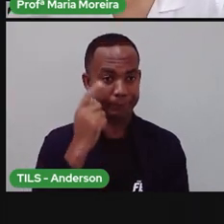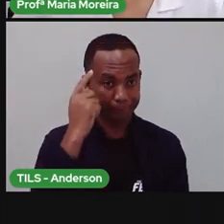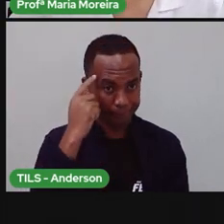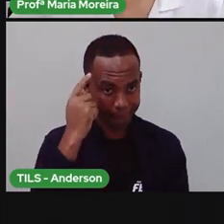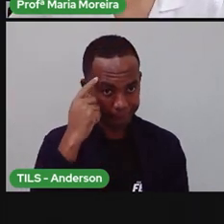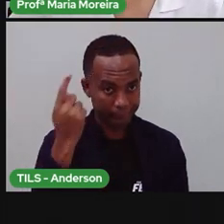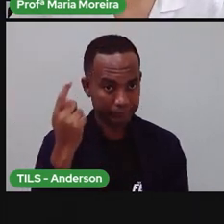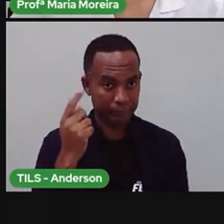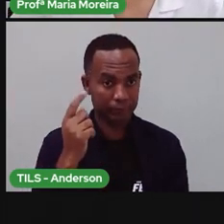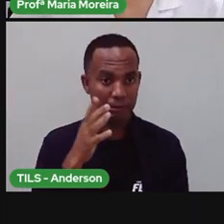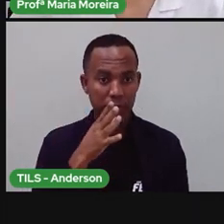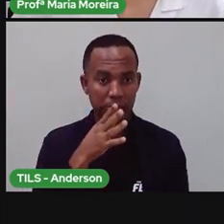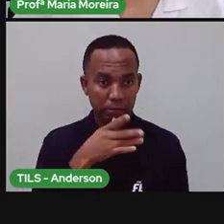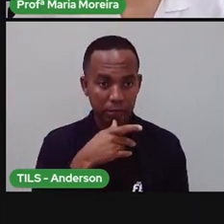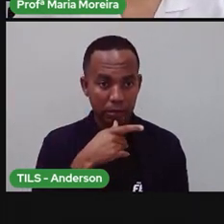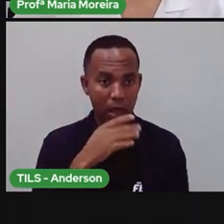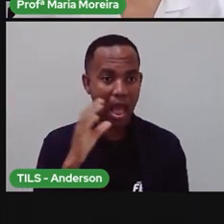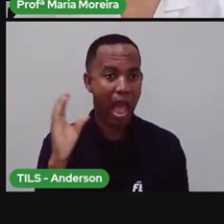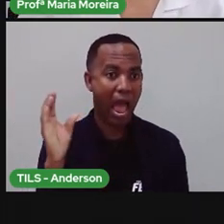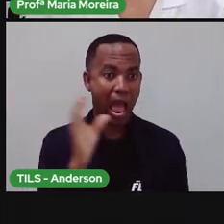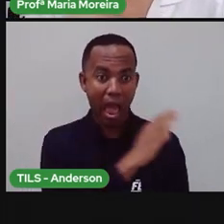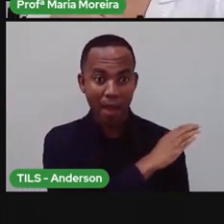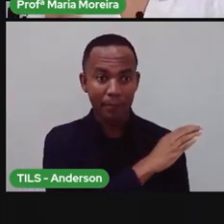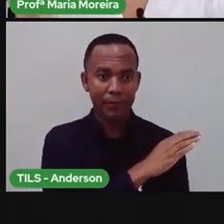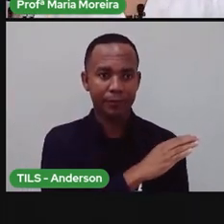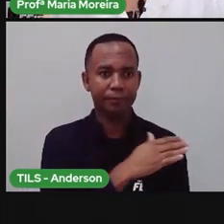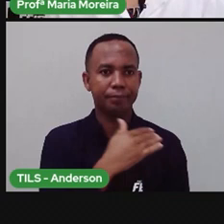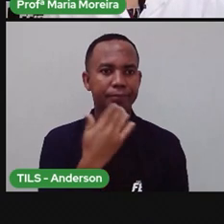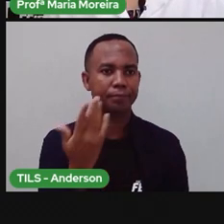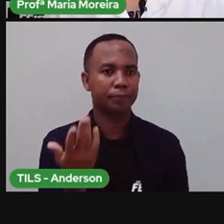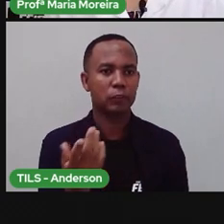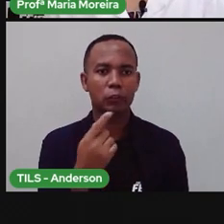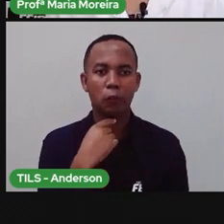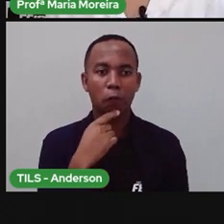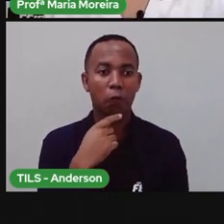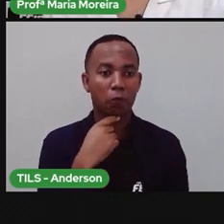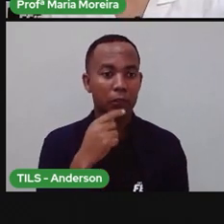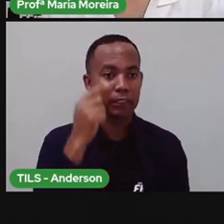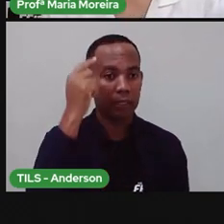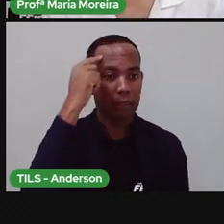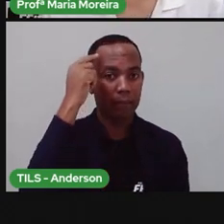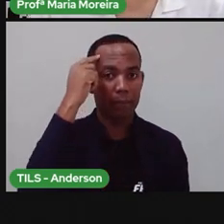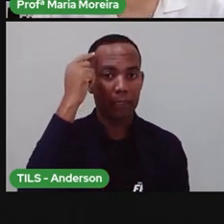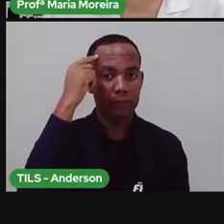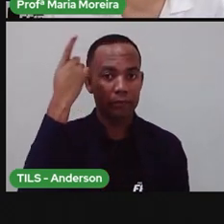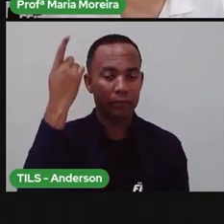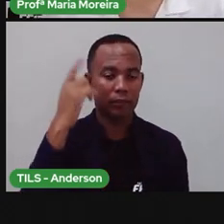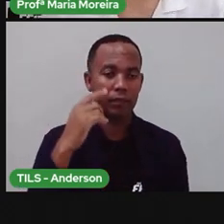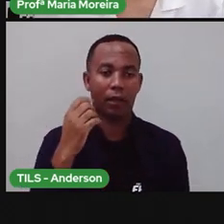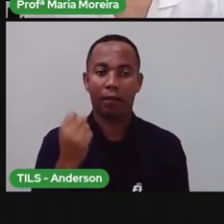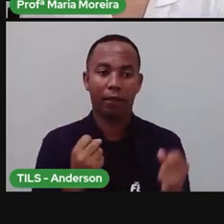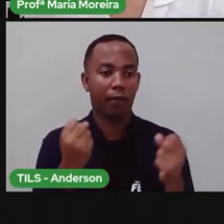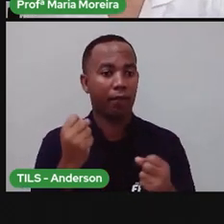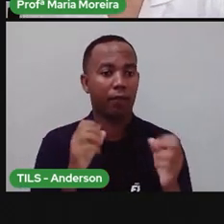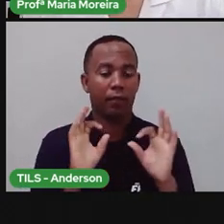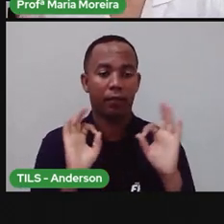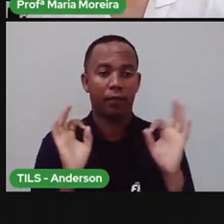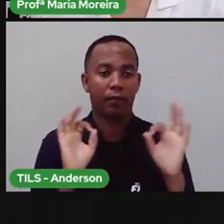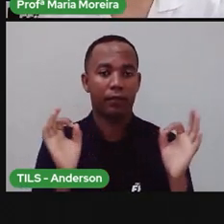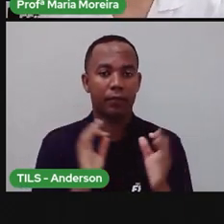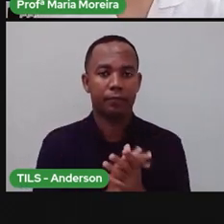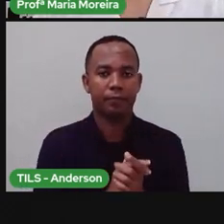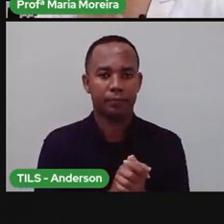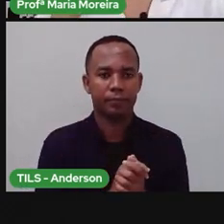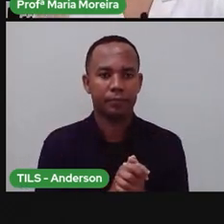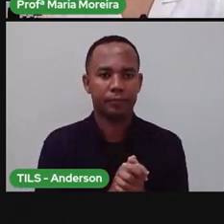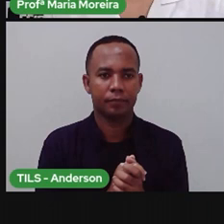que isso é devagar, gente? Ou que é rápido? Eu não consigo dar essa velocidade. é nem caro, nem nada. Já disse que eu não